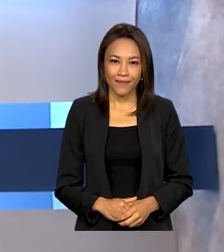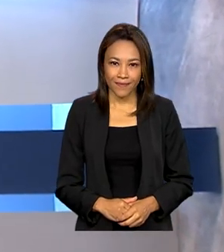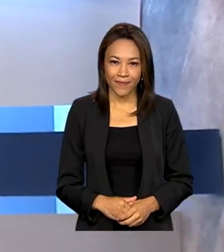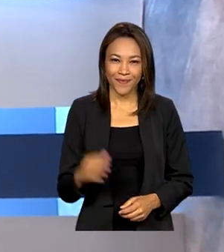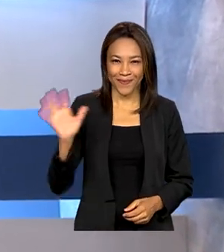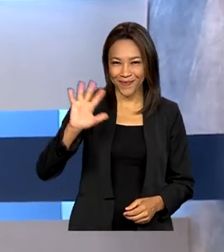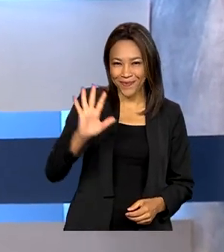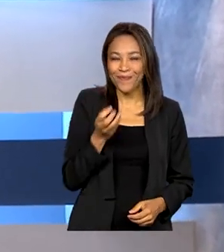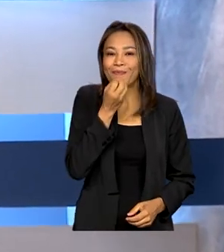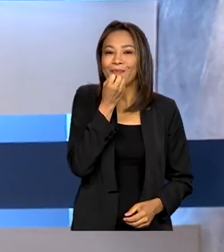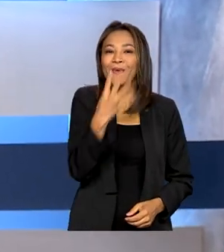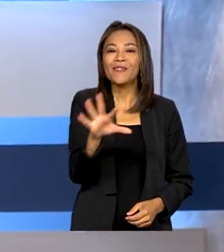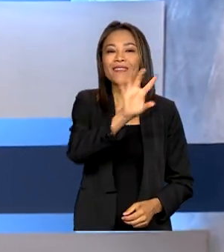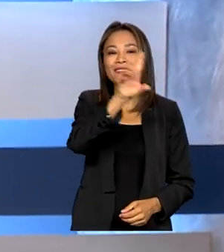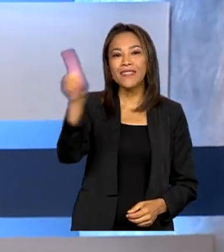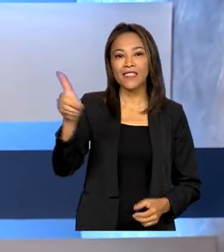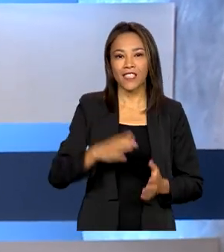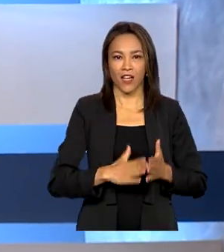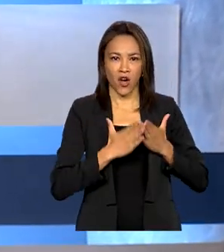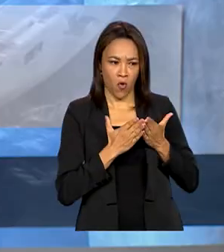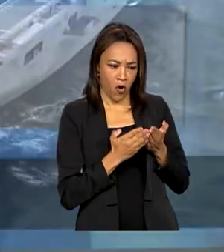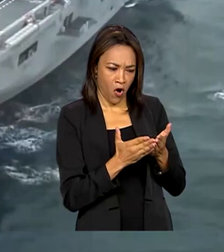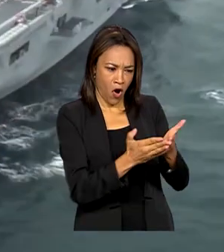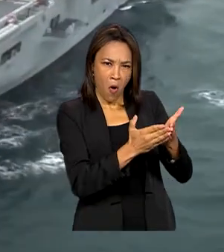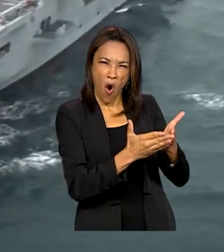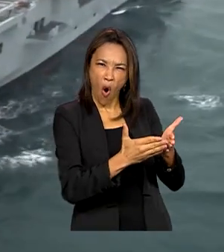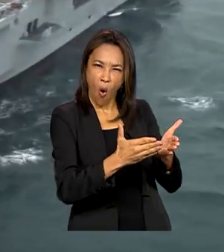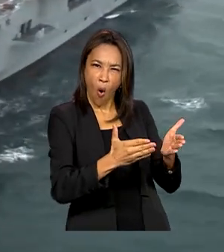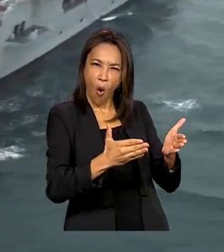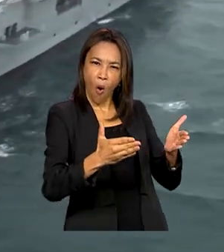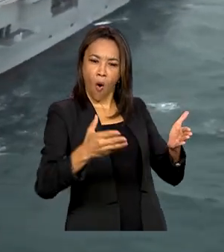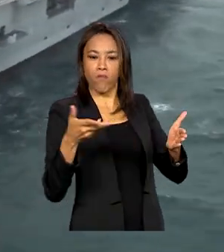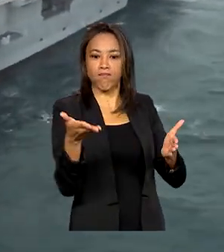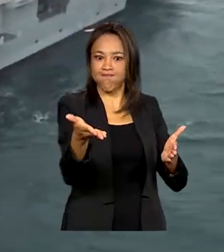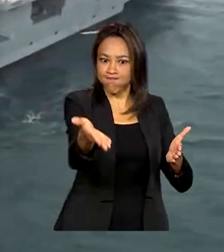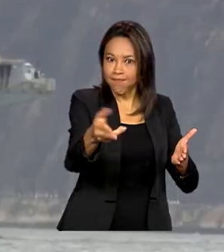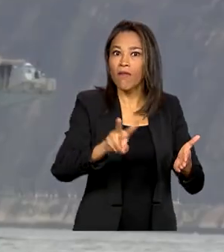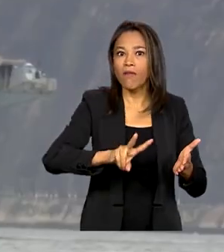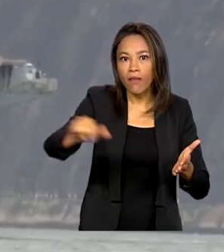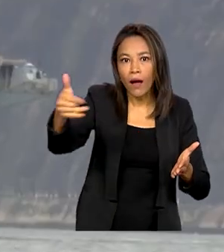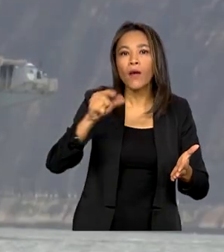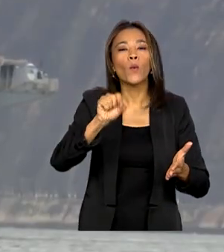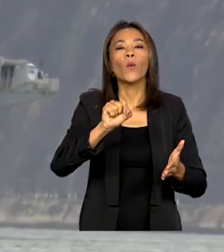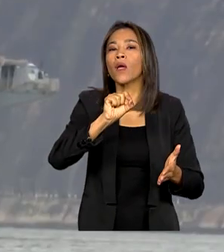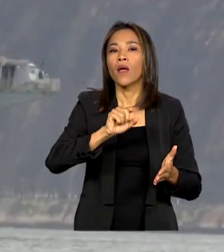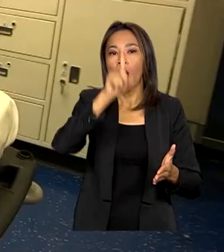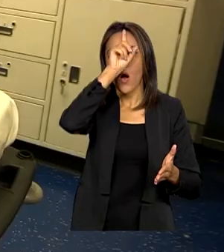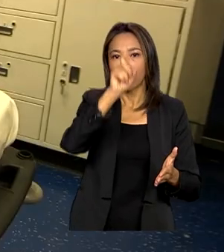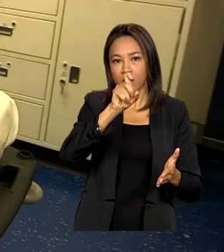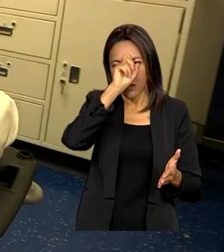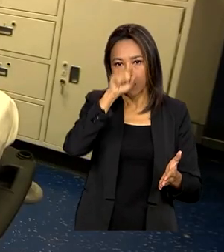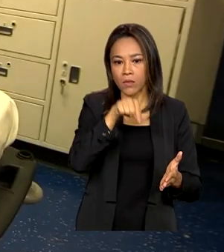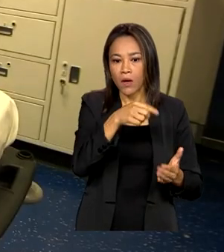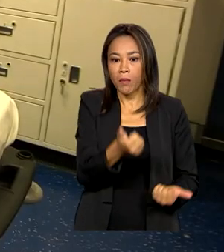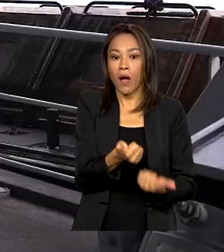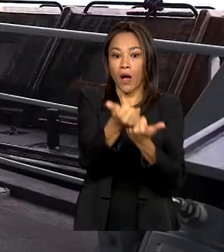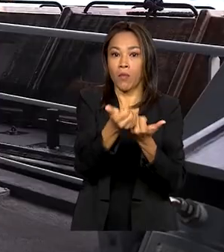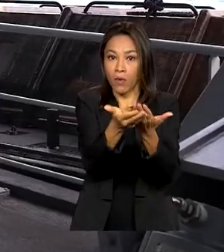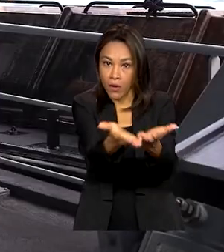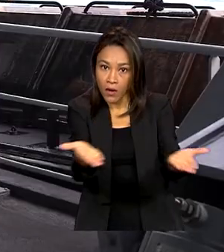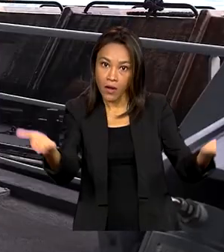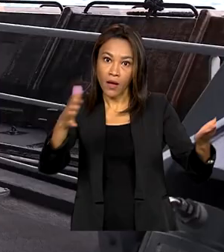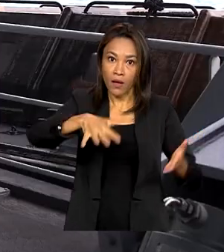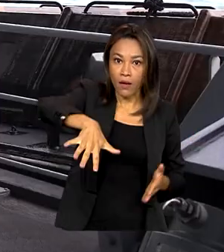Olá, bom dia. Gigante da Marinha do Brasil vai atuar como hospital de campanha no litoral norte de São